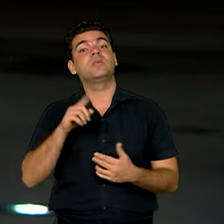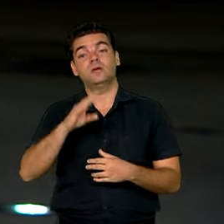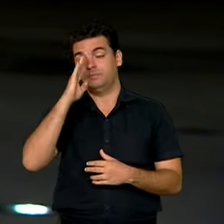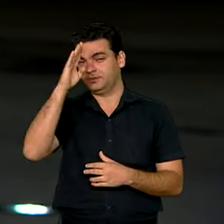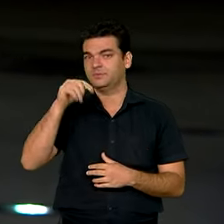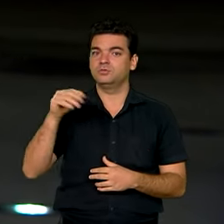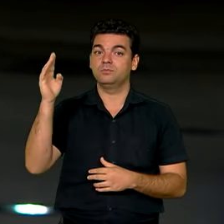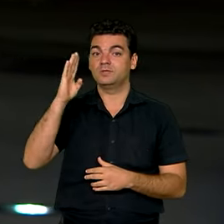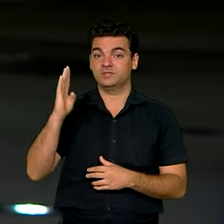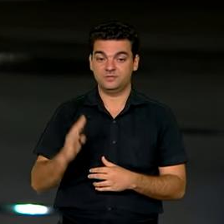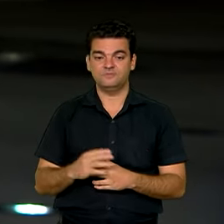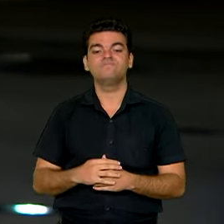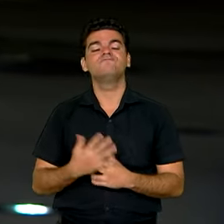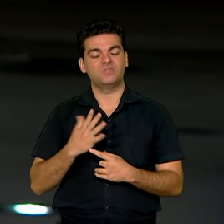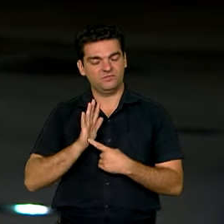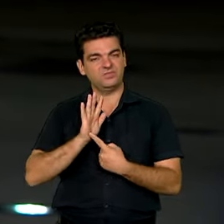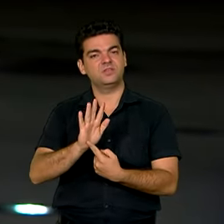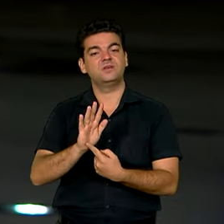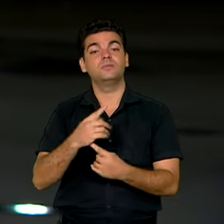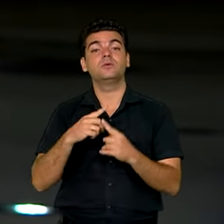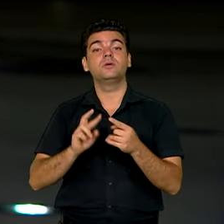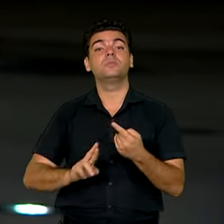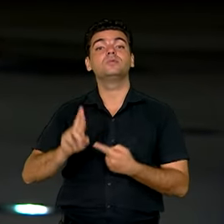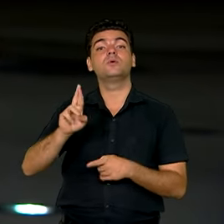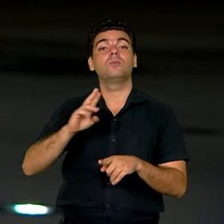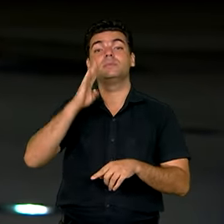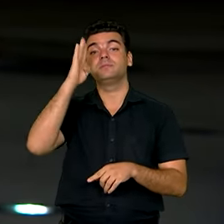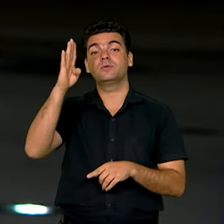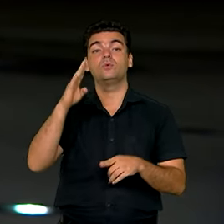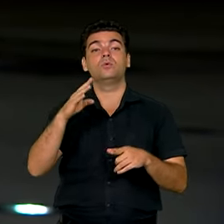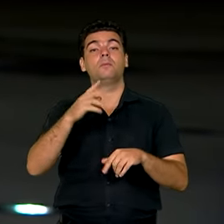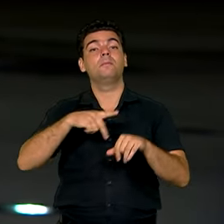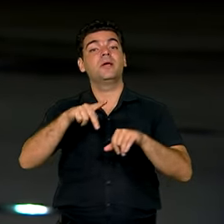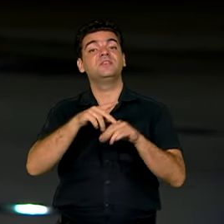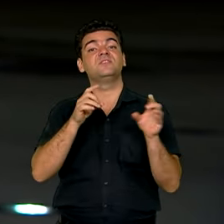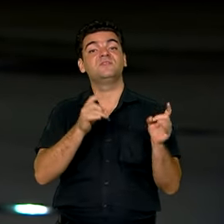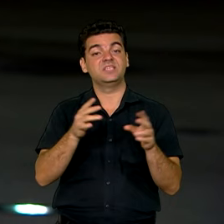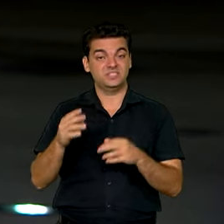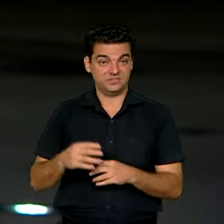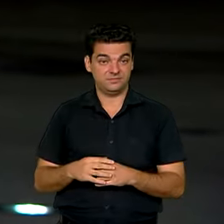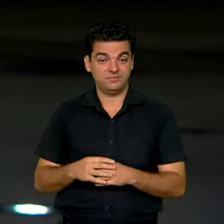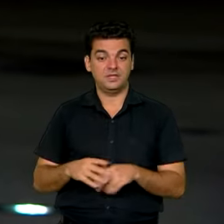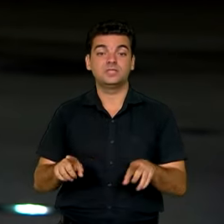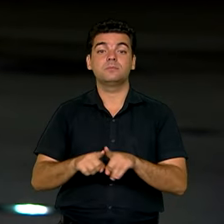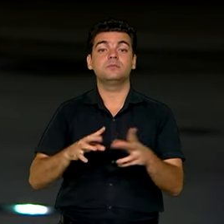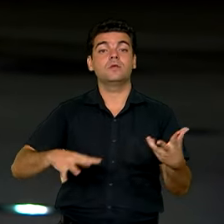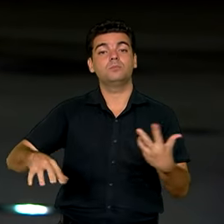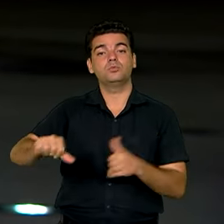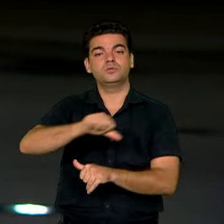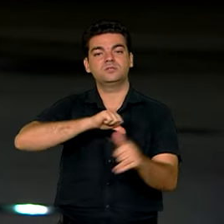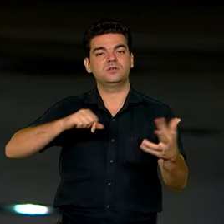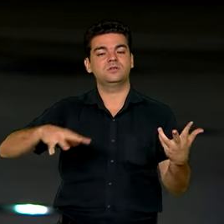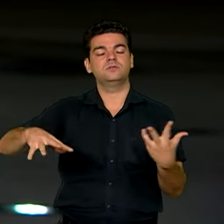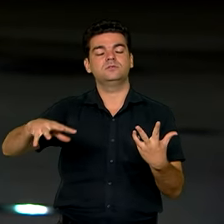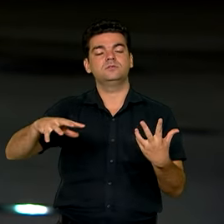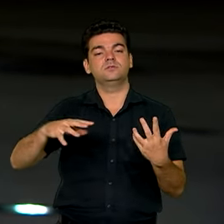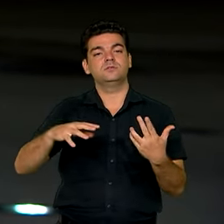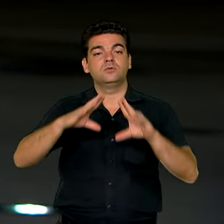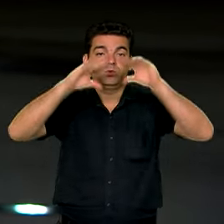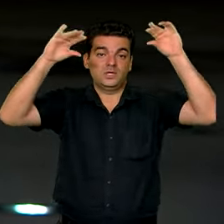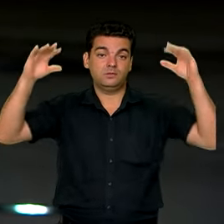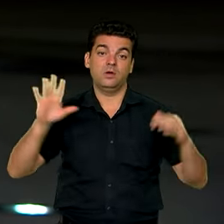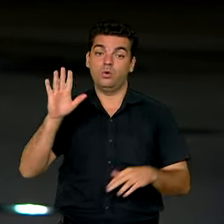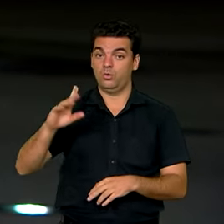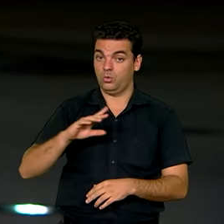prioridades brasileiras por representar o principal instrumento para combater as mudanças climáticas. E,